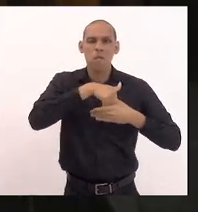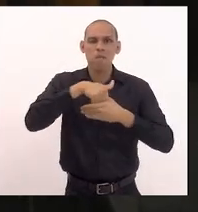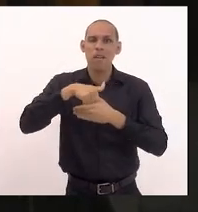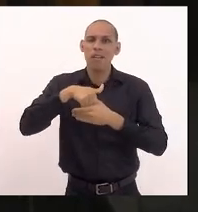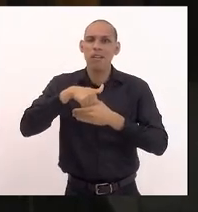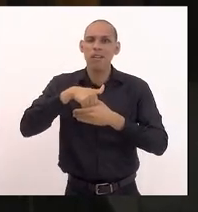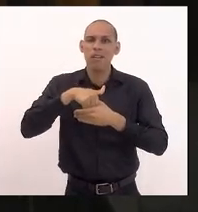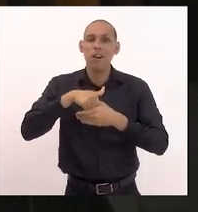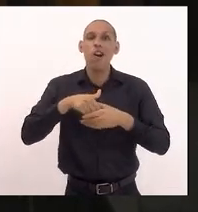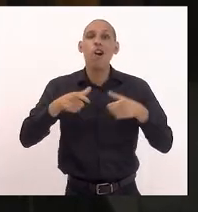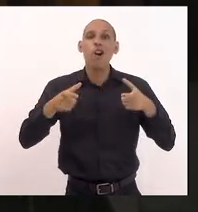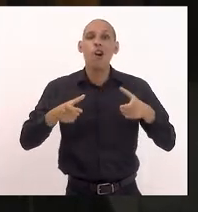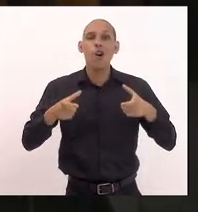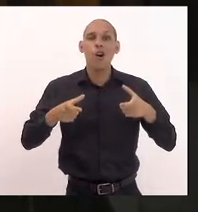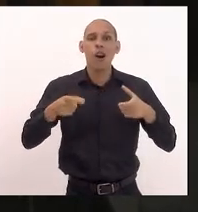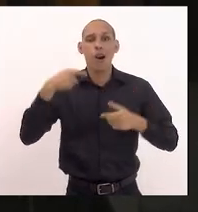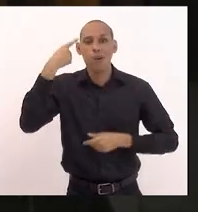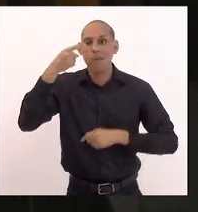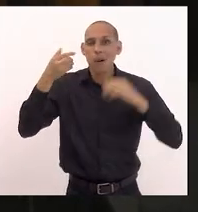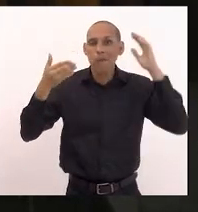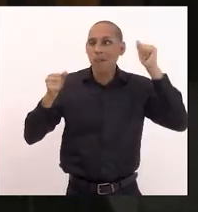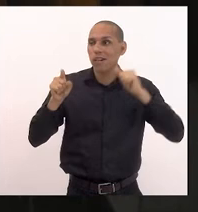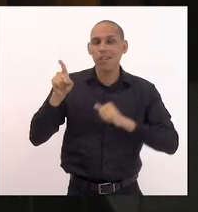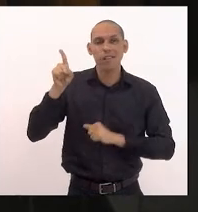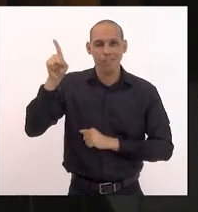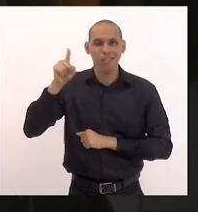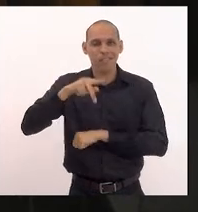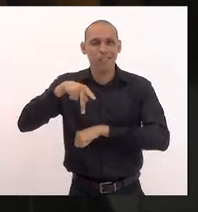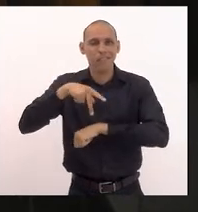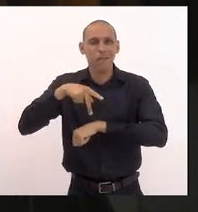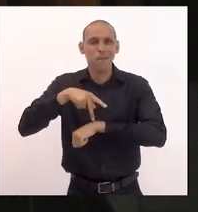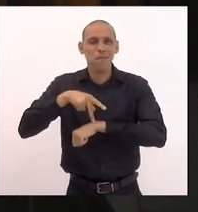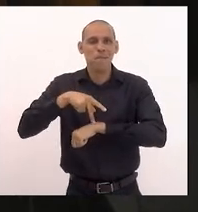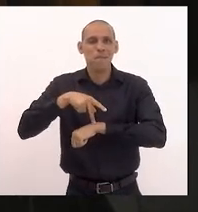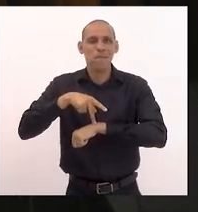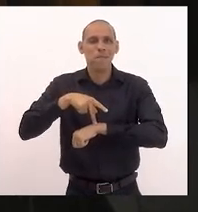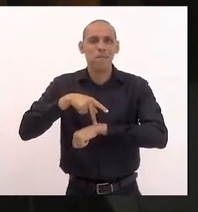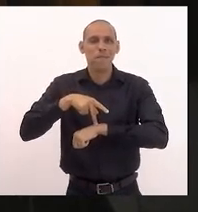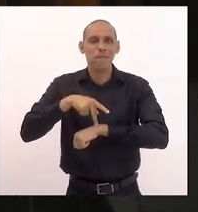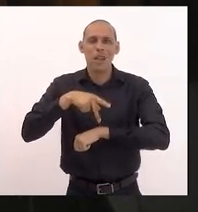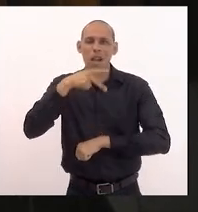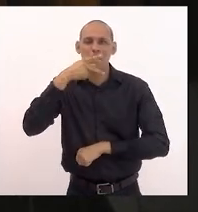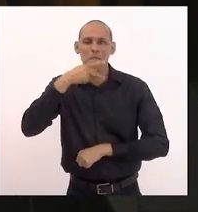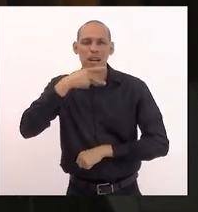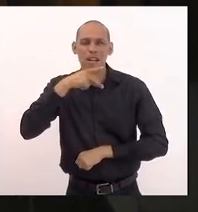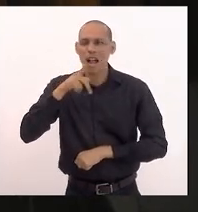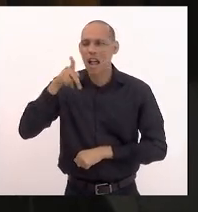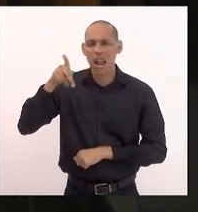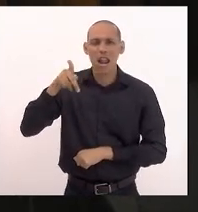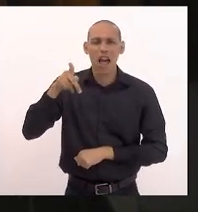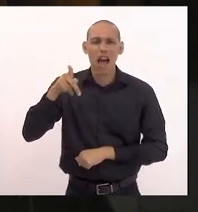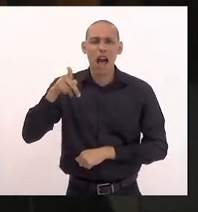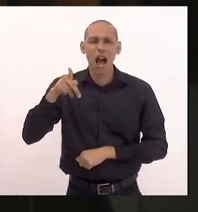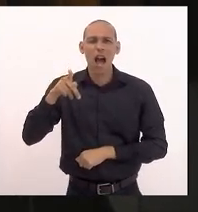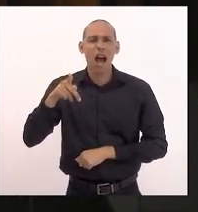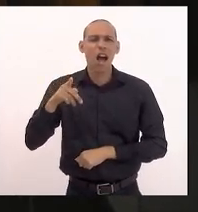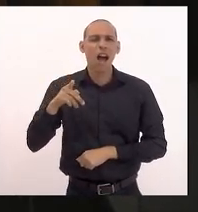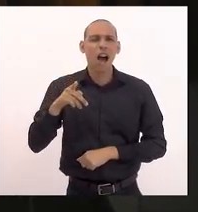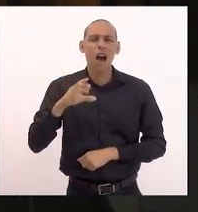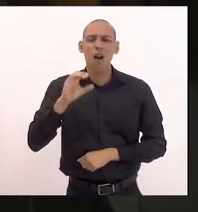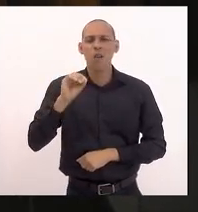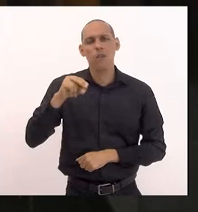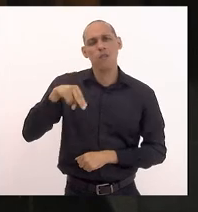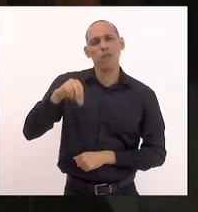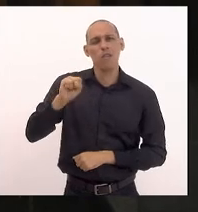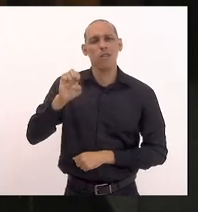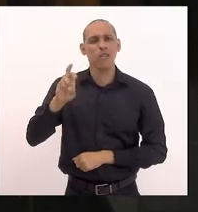querida Espanha o partido ultraconservador lá quanto percentual